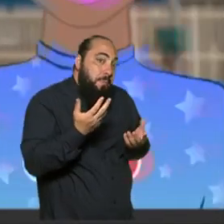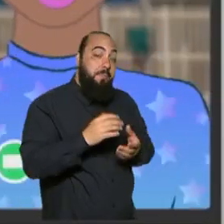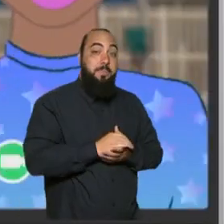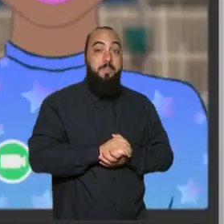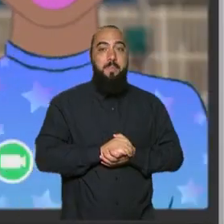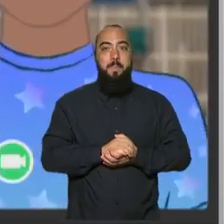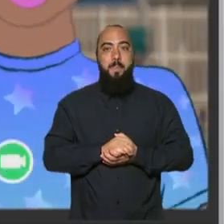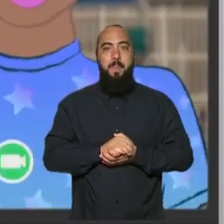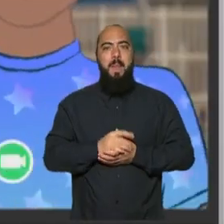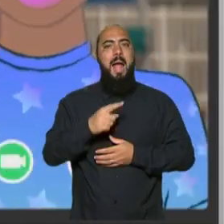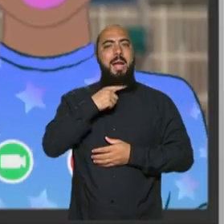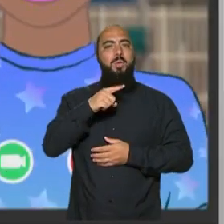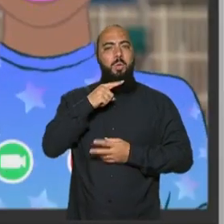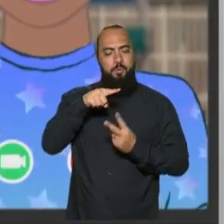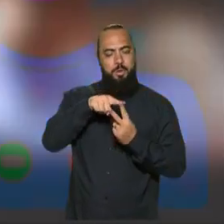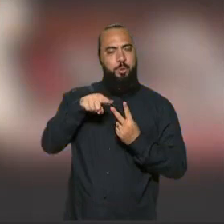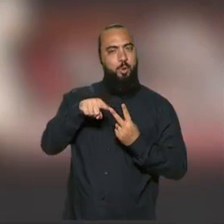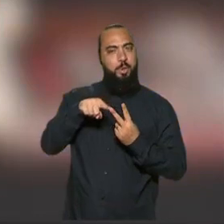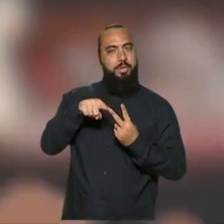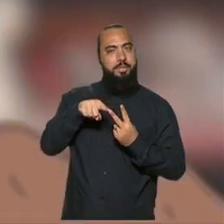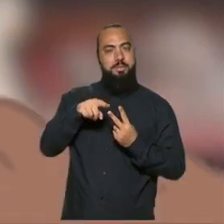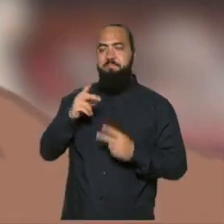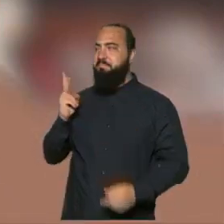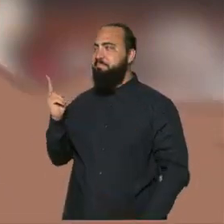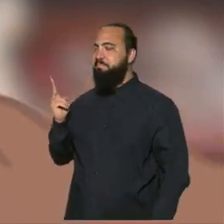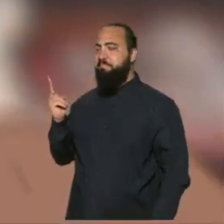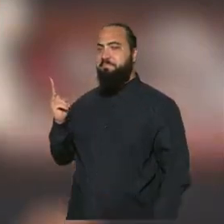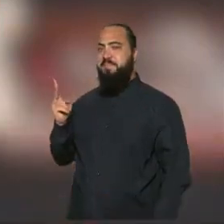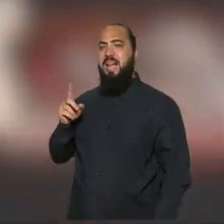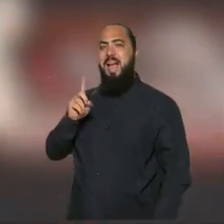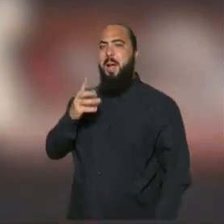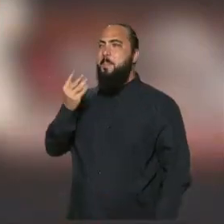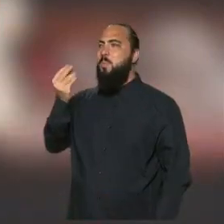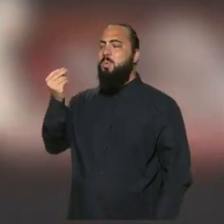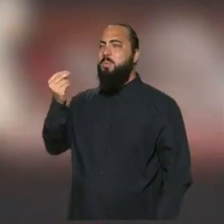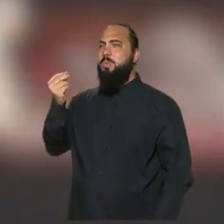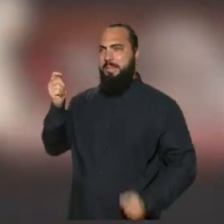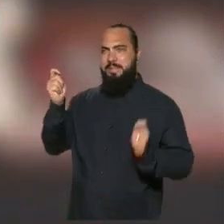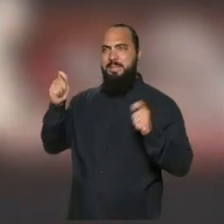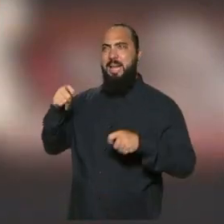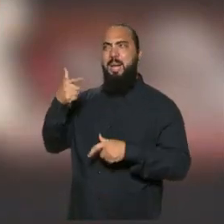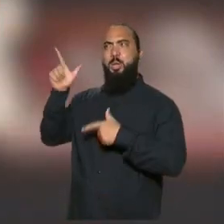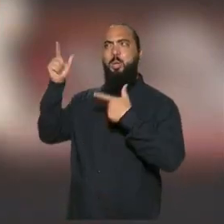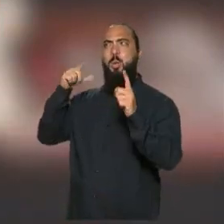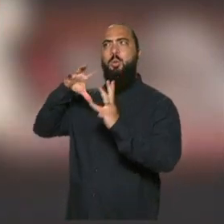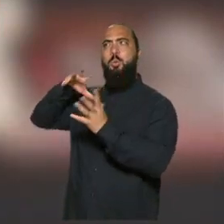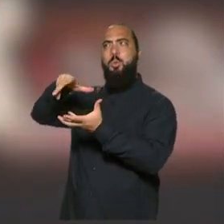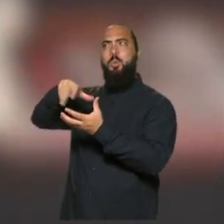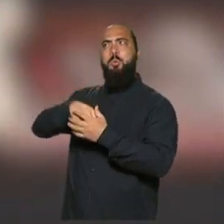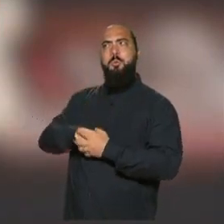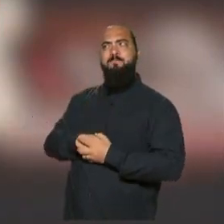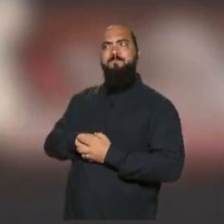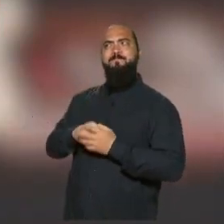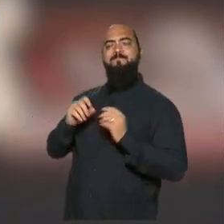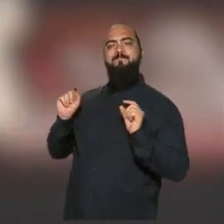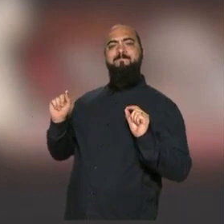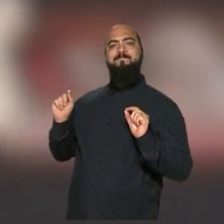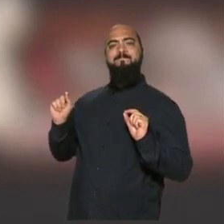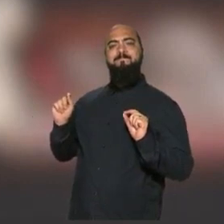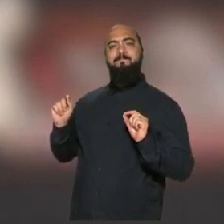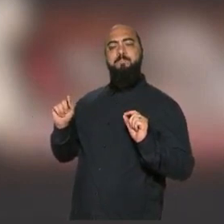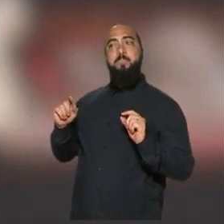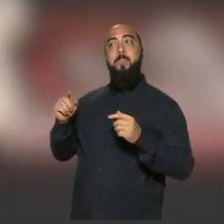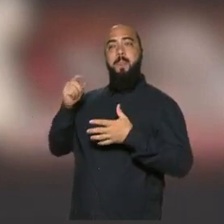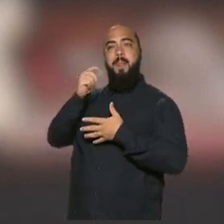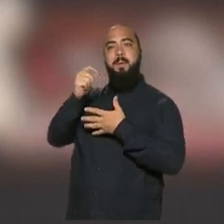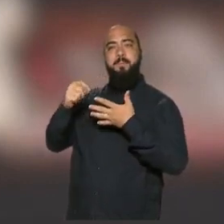e de Sabino é a de muitos. Quais as chances de vivermos em outros planetas? Essa e outras tantas